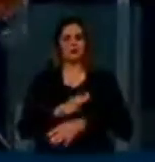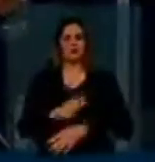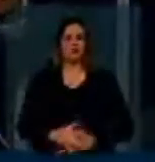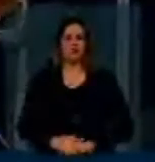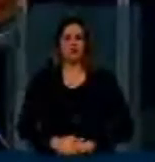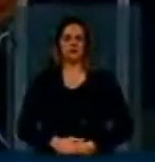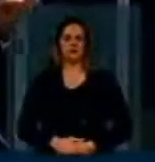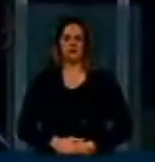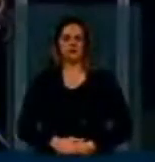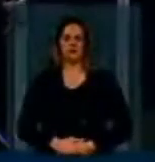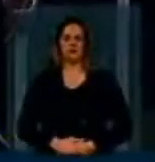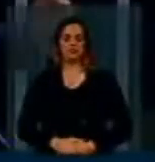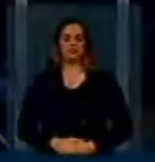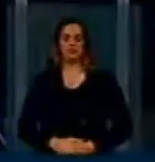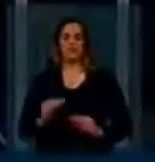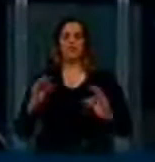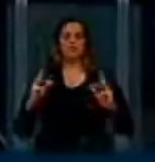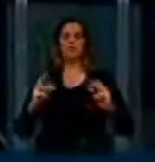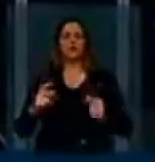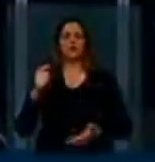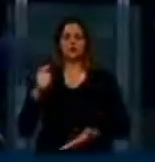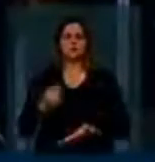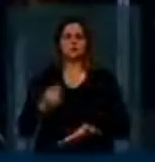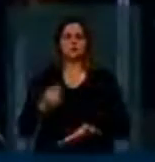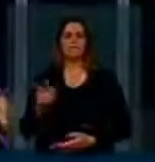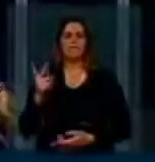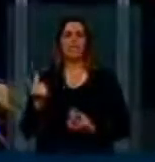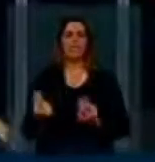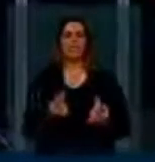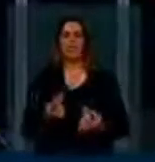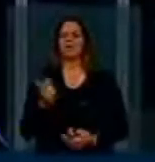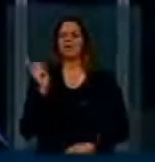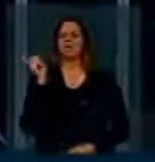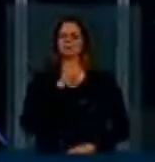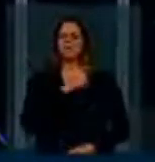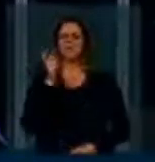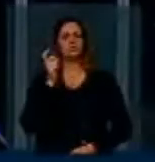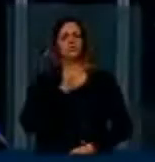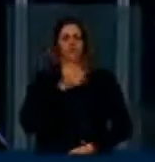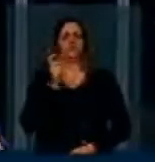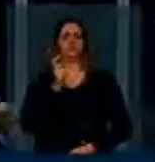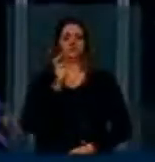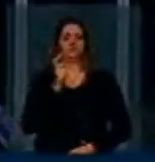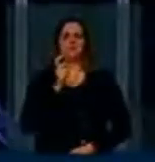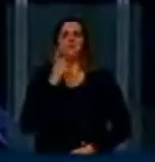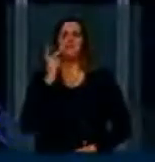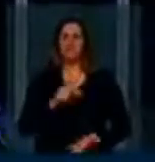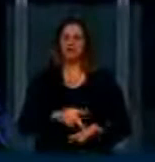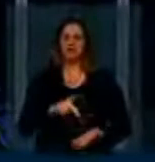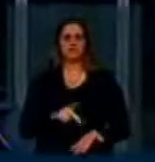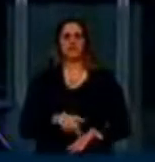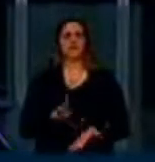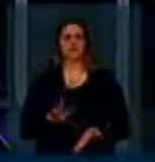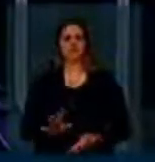pagarão o mesmo preço. Eu quero desmentir essa informação aqui, presidente. Não é verdade. Continuaremos tendo